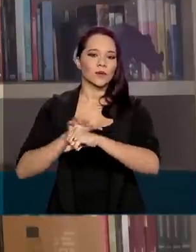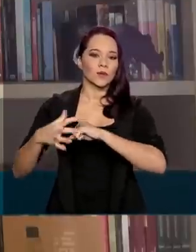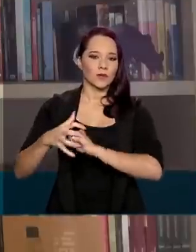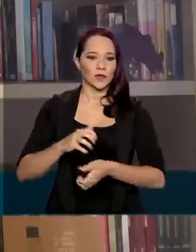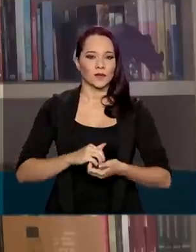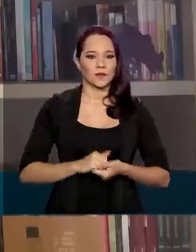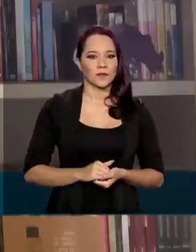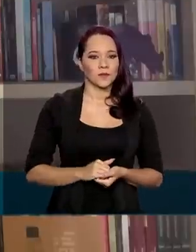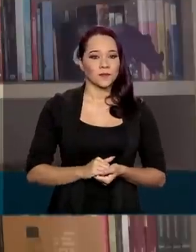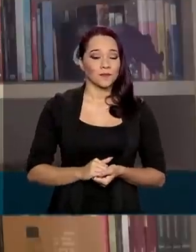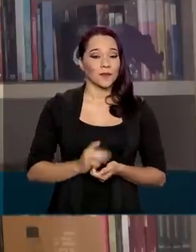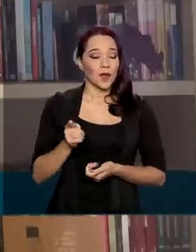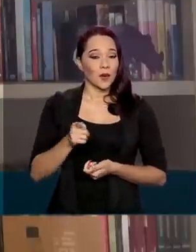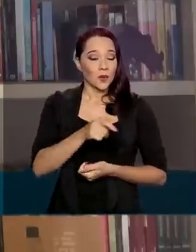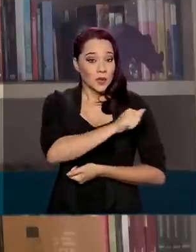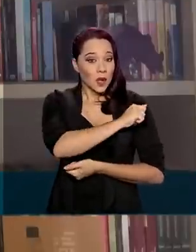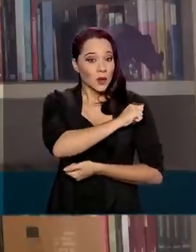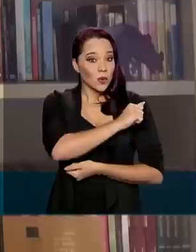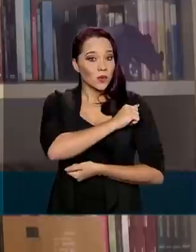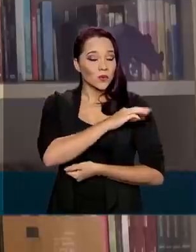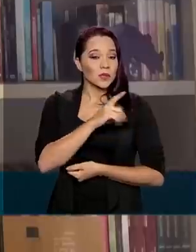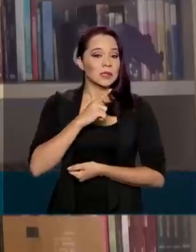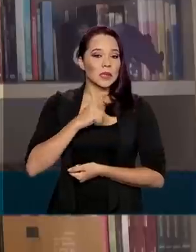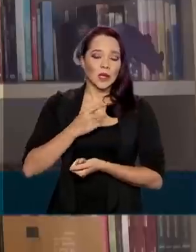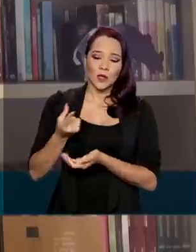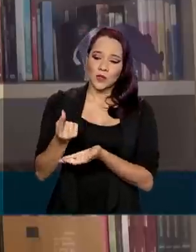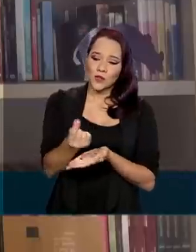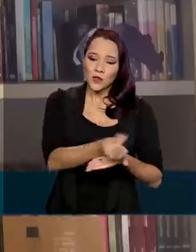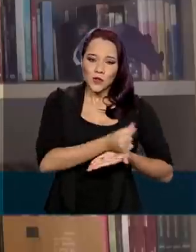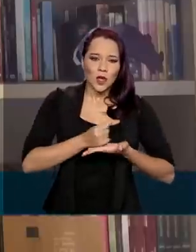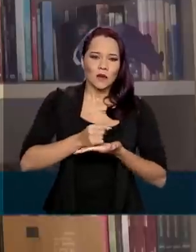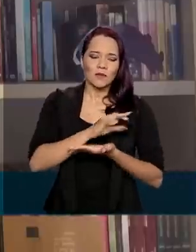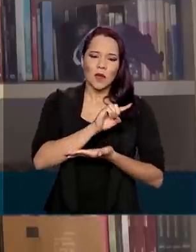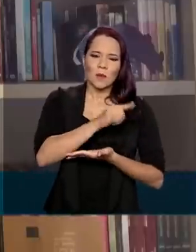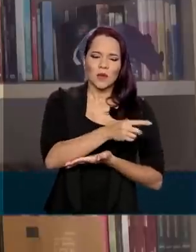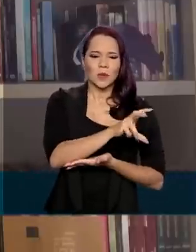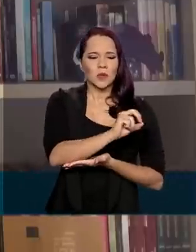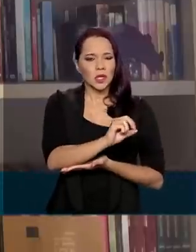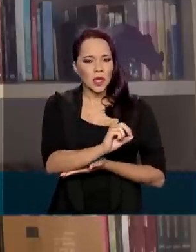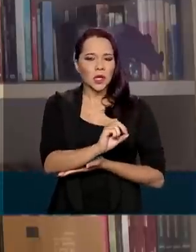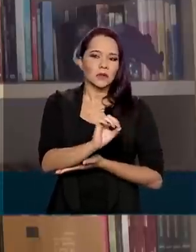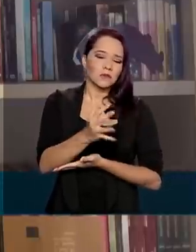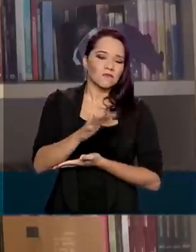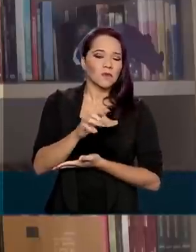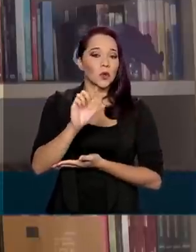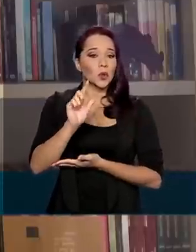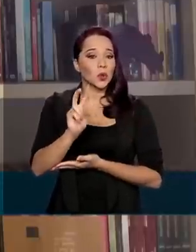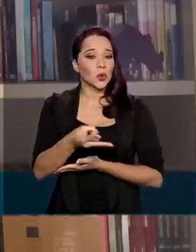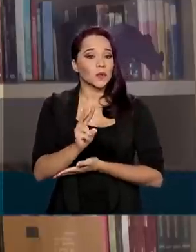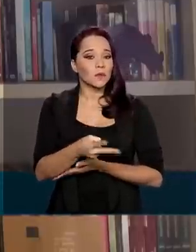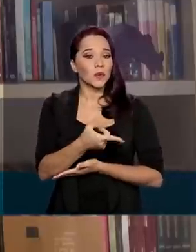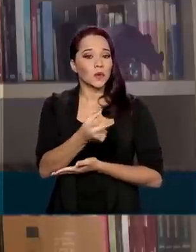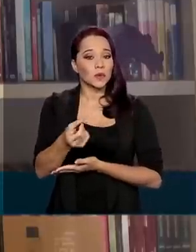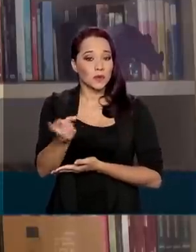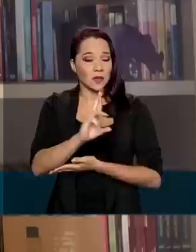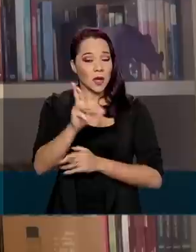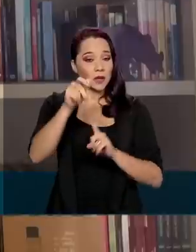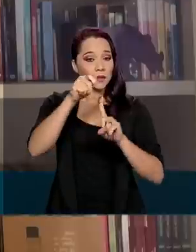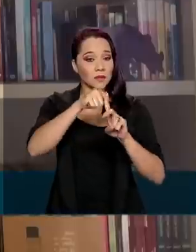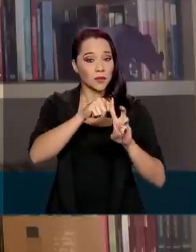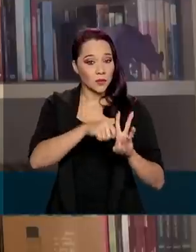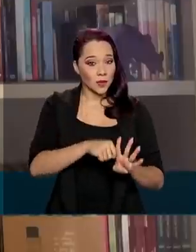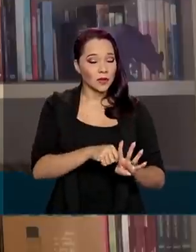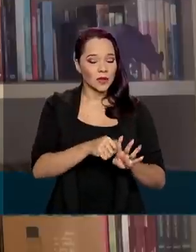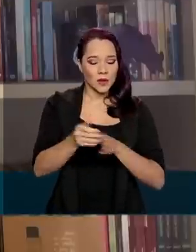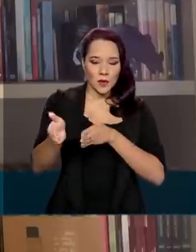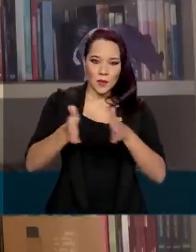-19. Os estudantes recebem recursos que variam de R$.500 a R$ 2.200 por mês